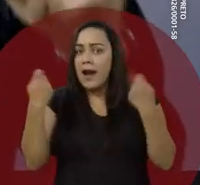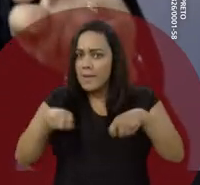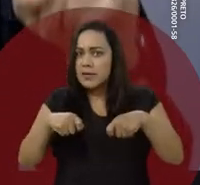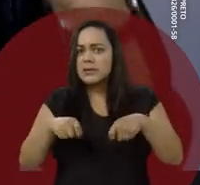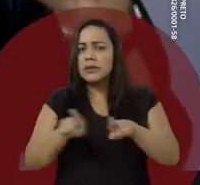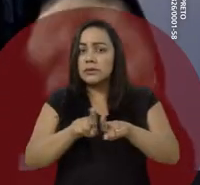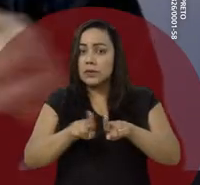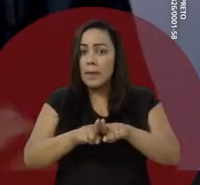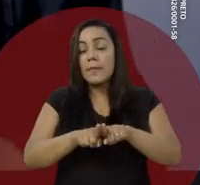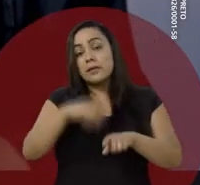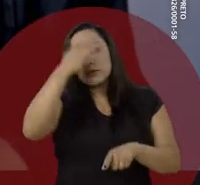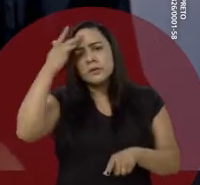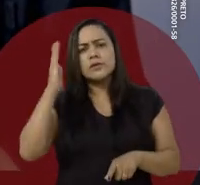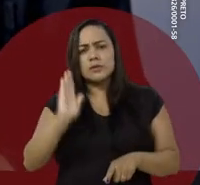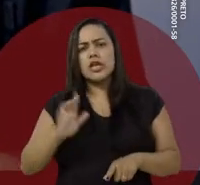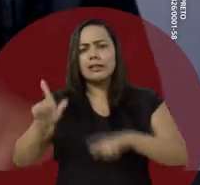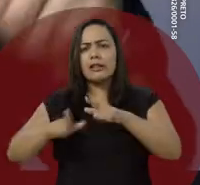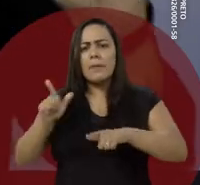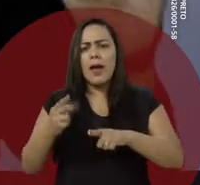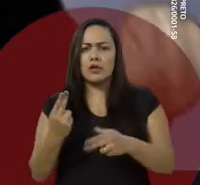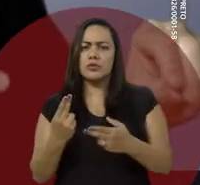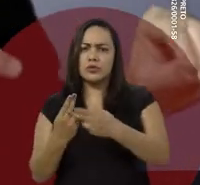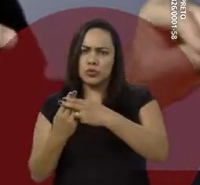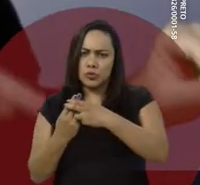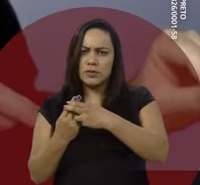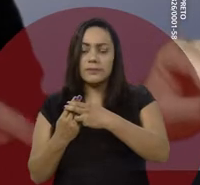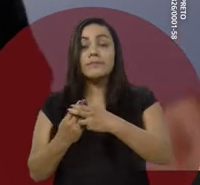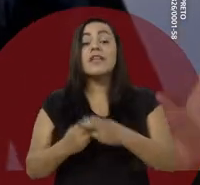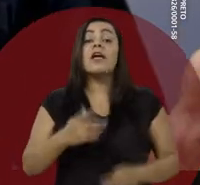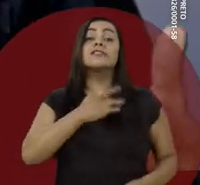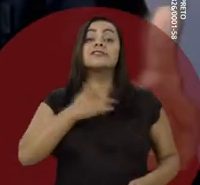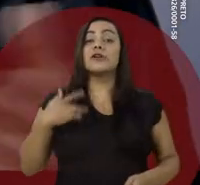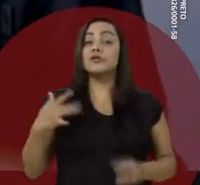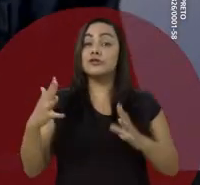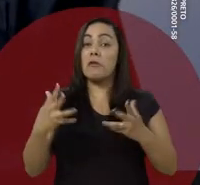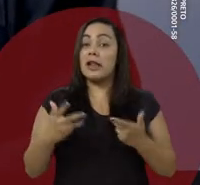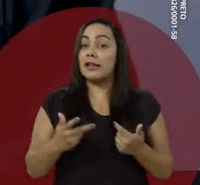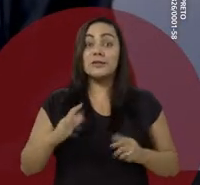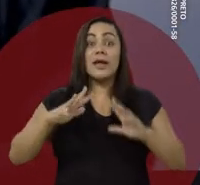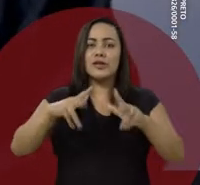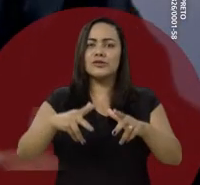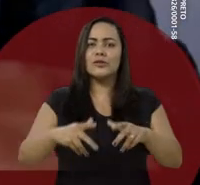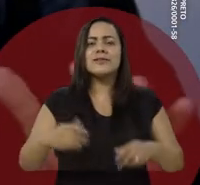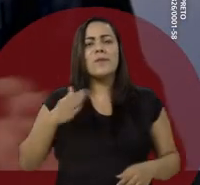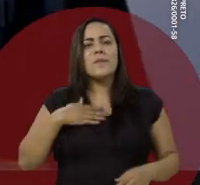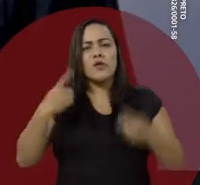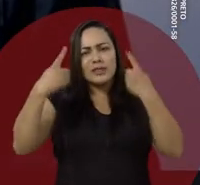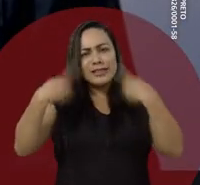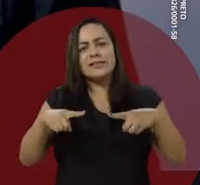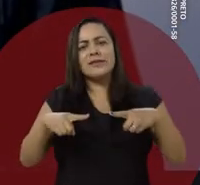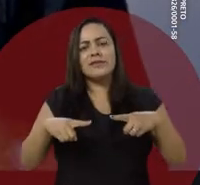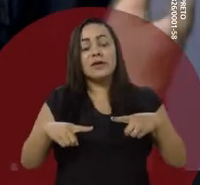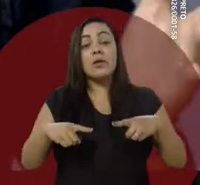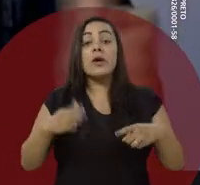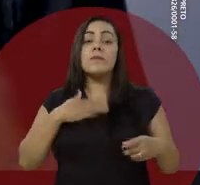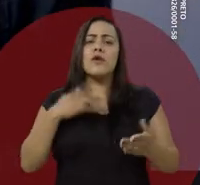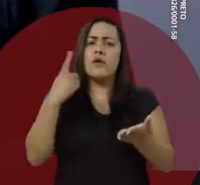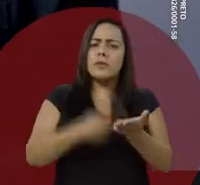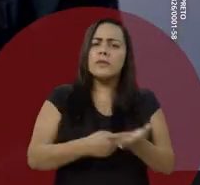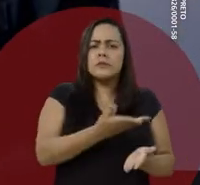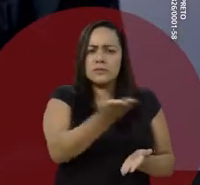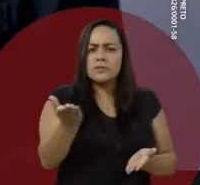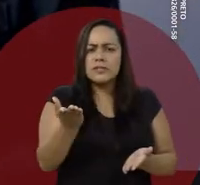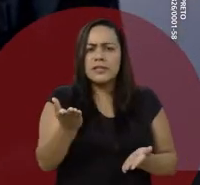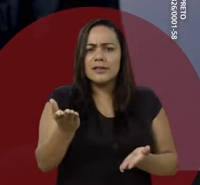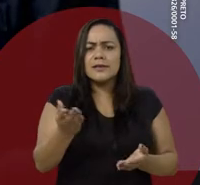capacitando os profissionais de saúde que atuam no SUS. Saúde de qualidade para todos é o desafio do momento. Esse é o